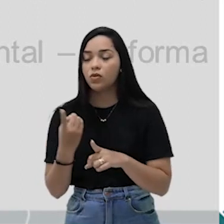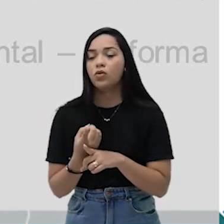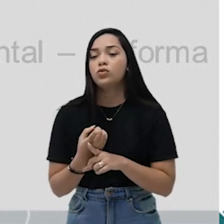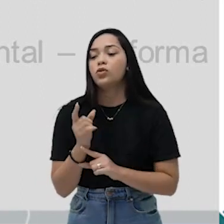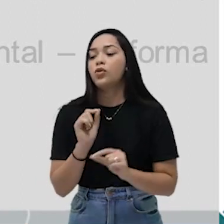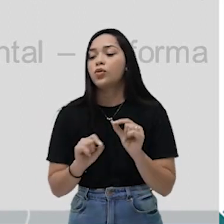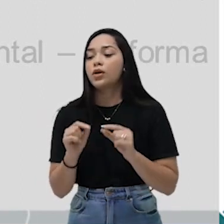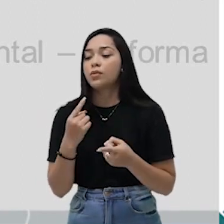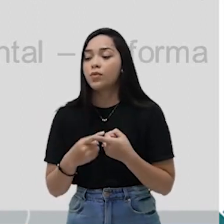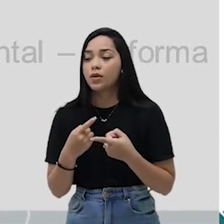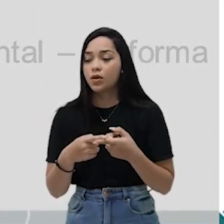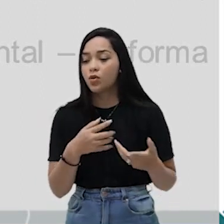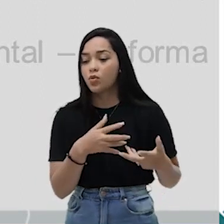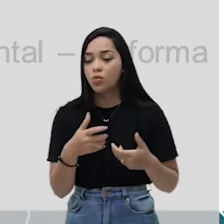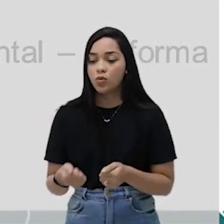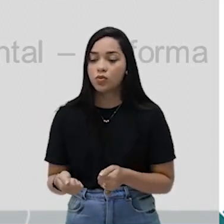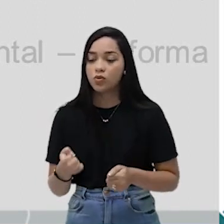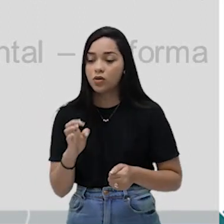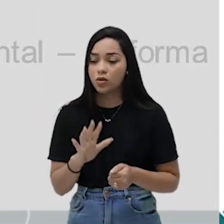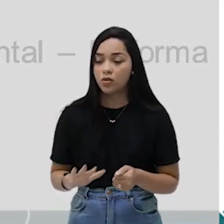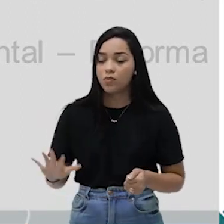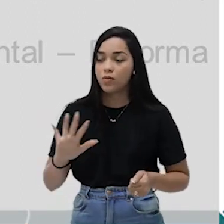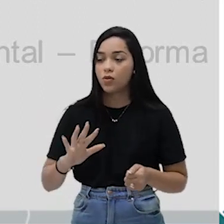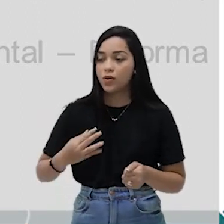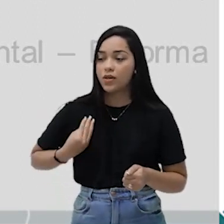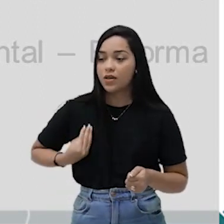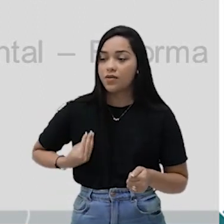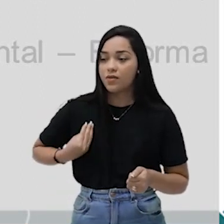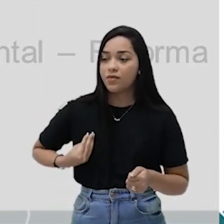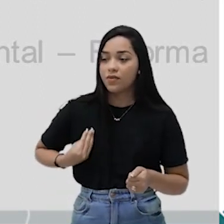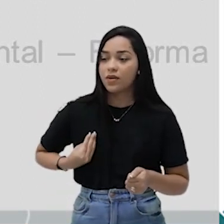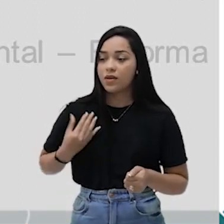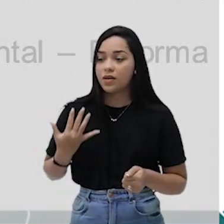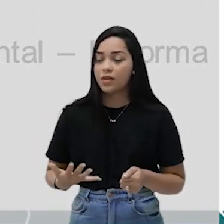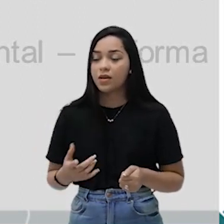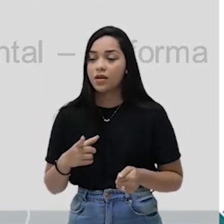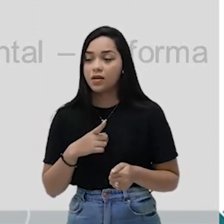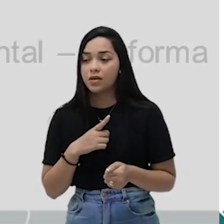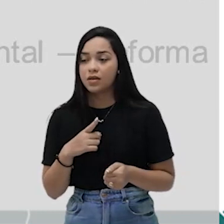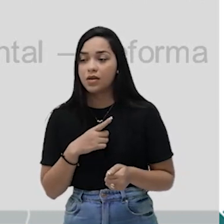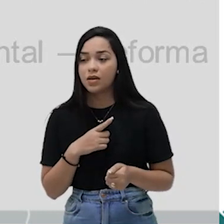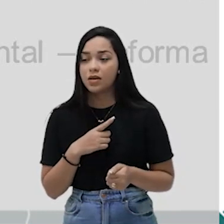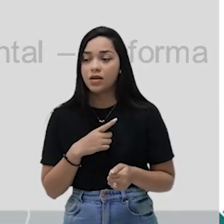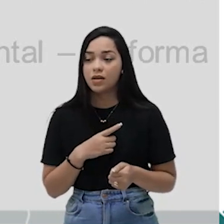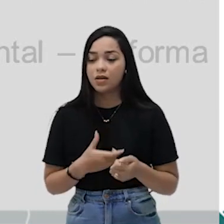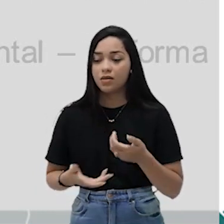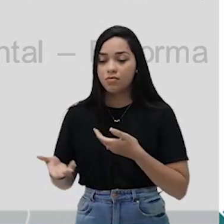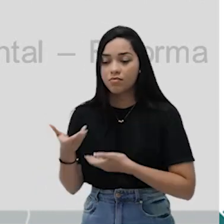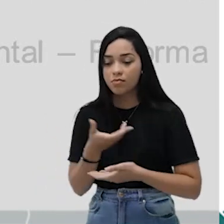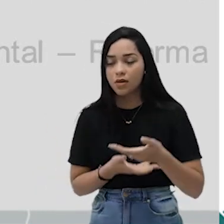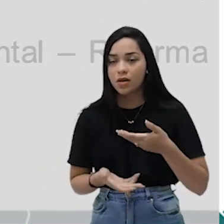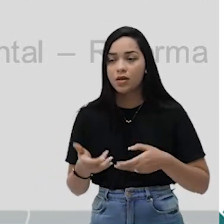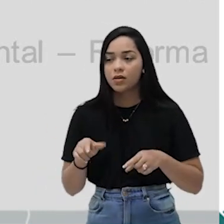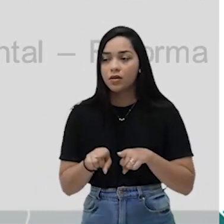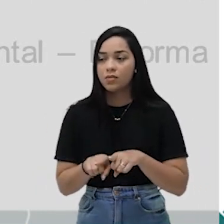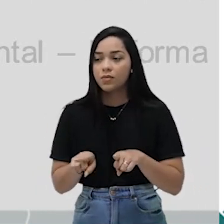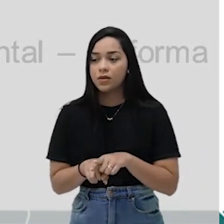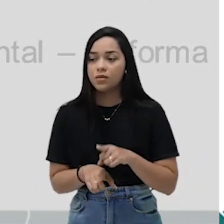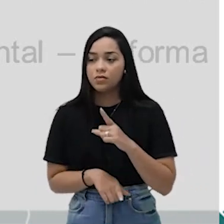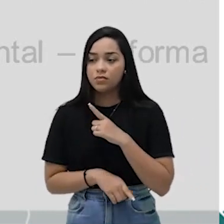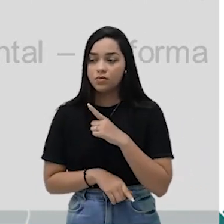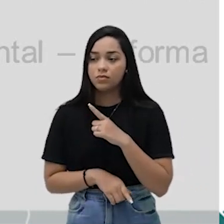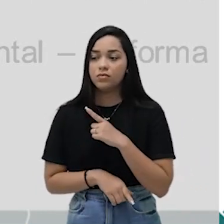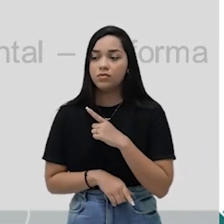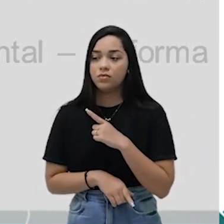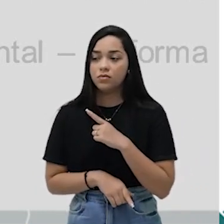é porque o mundo europeu é um mundo que vivia a passagem da média validade para a modernidade.